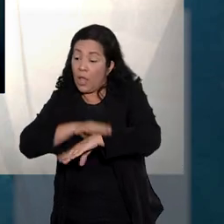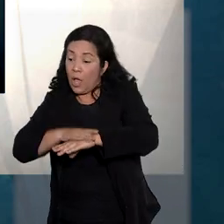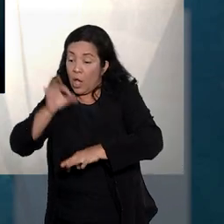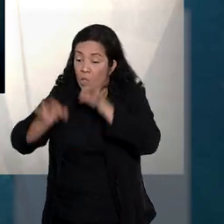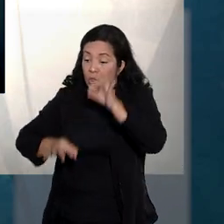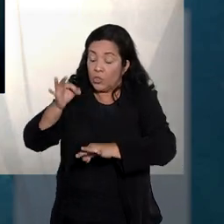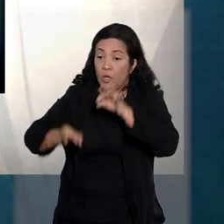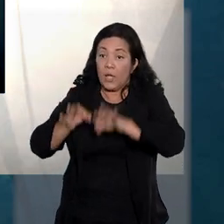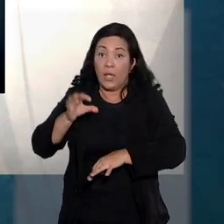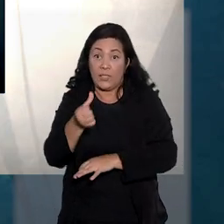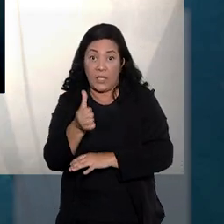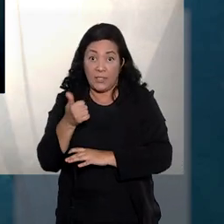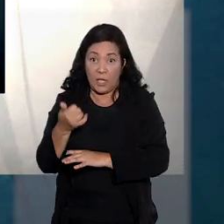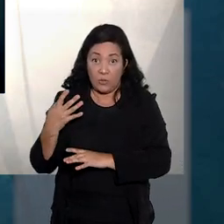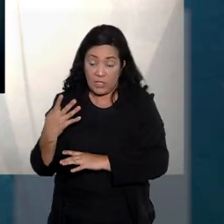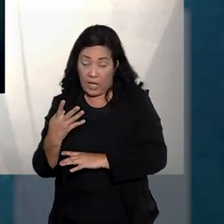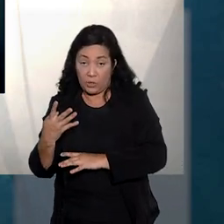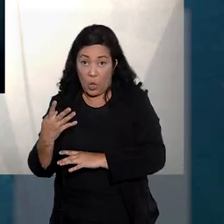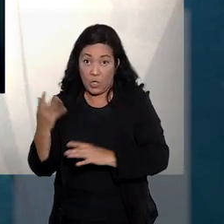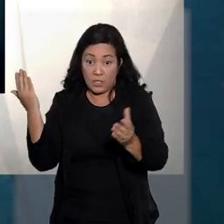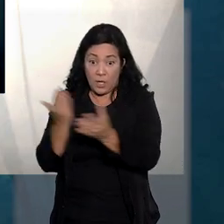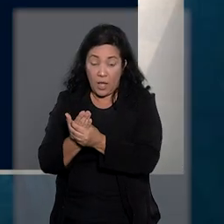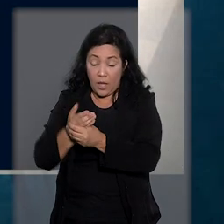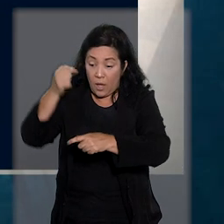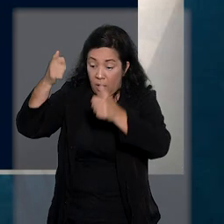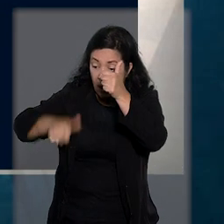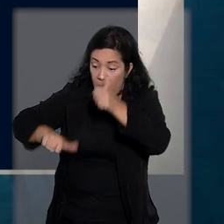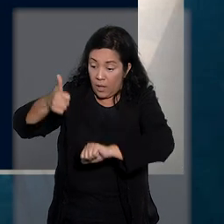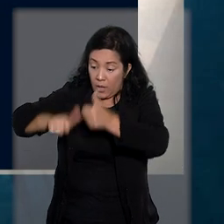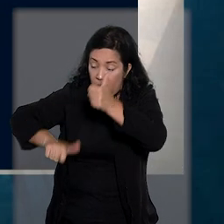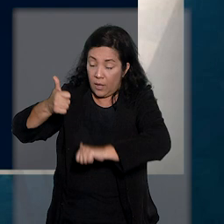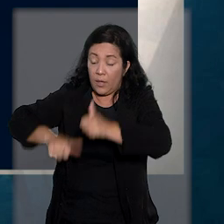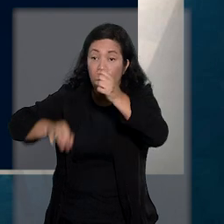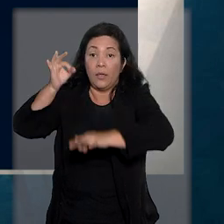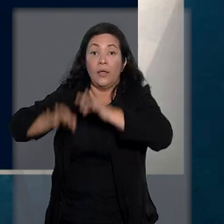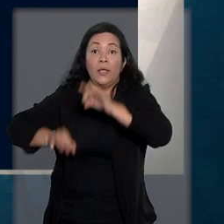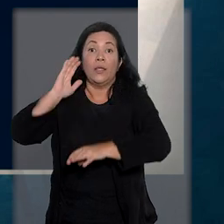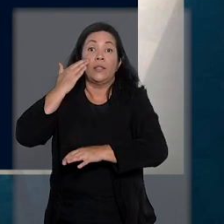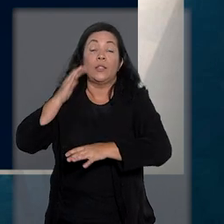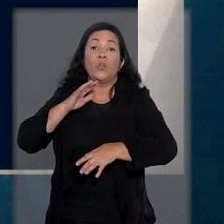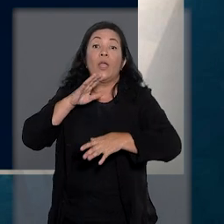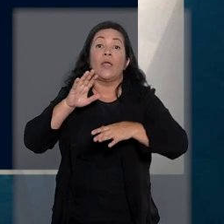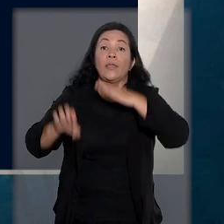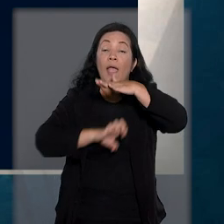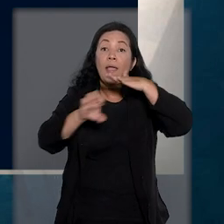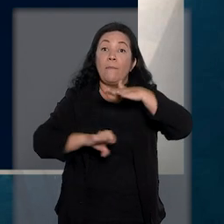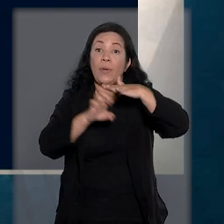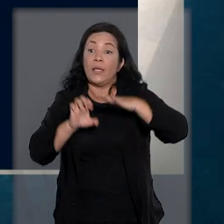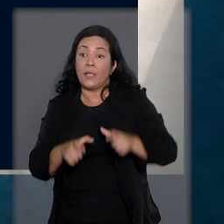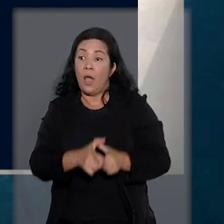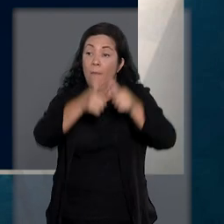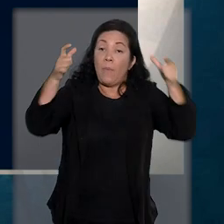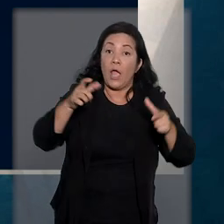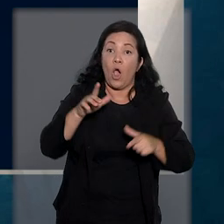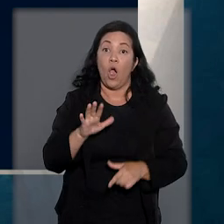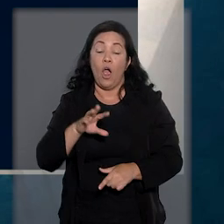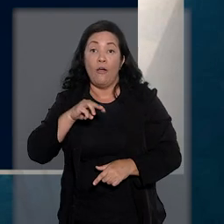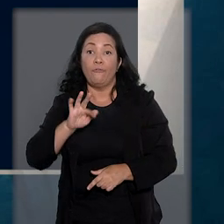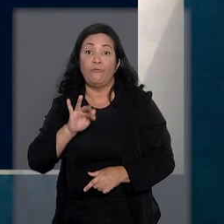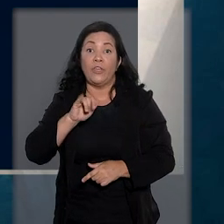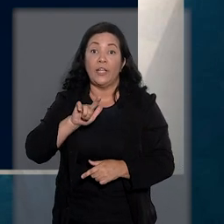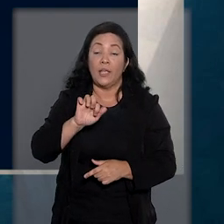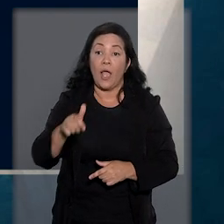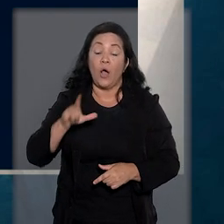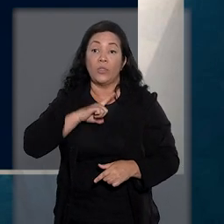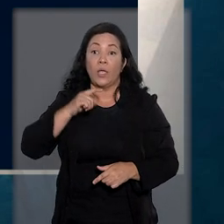julgar o tema 614 dos recursos repetitivos, consolidou o entendimento de que a filial, apesar de possuir CNPJ